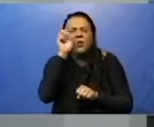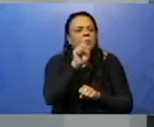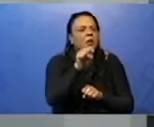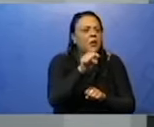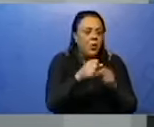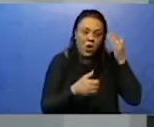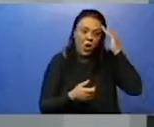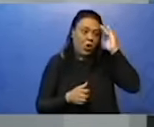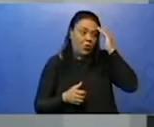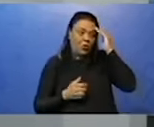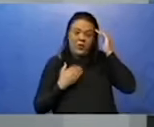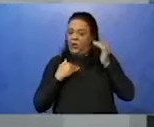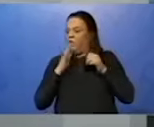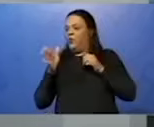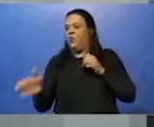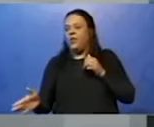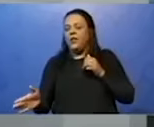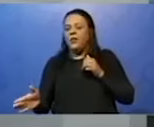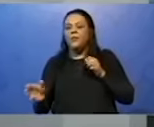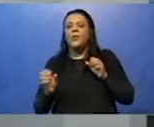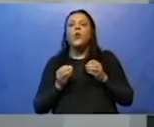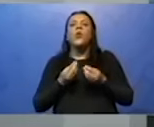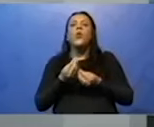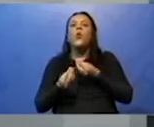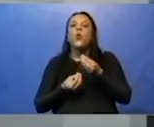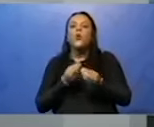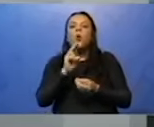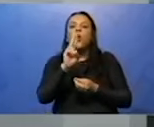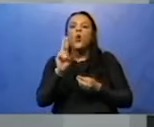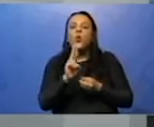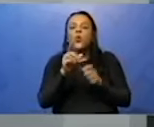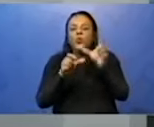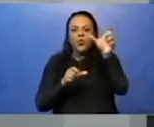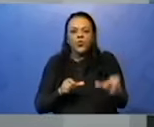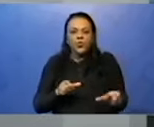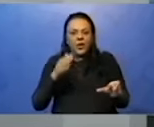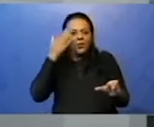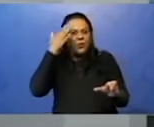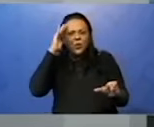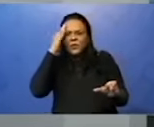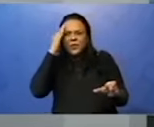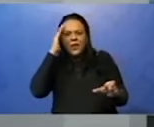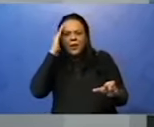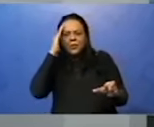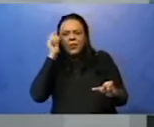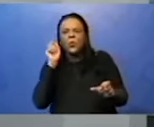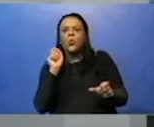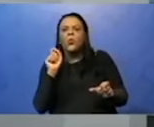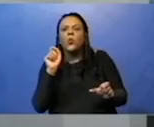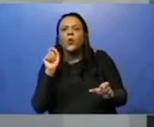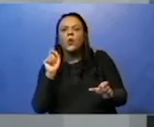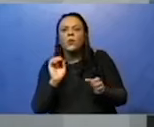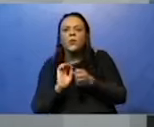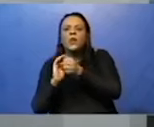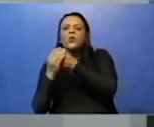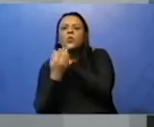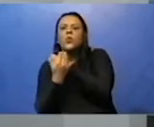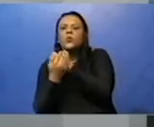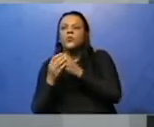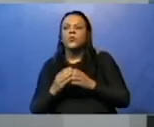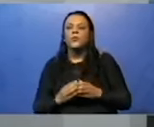fui lá ver ainda? Então, eu não sei quem é. Eu uso o sujeito indeterminado. E, por último, eu tenho aí o sujeito